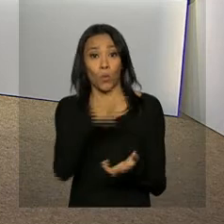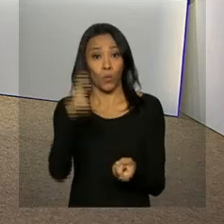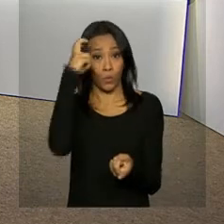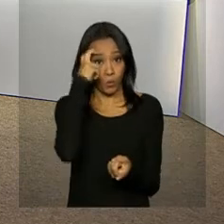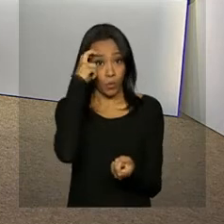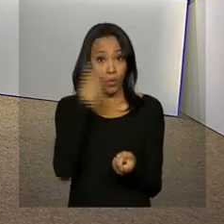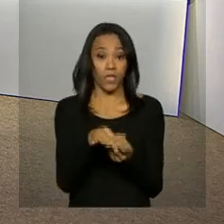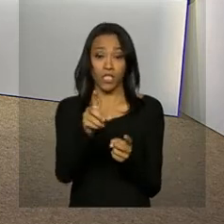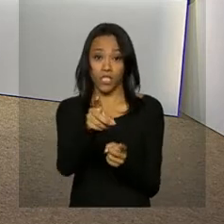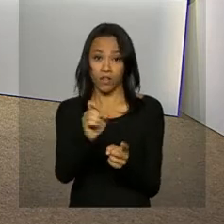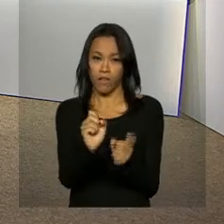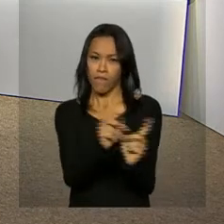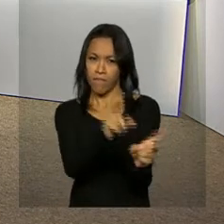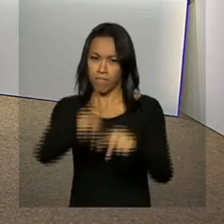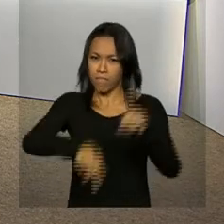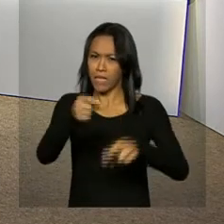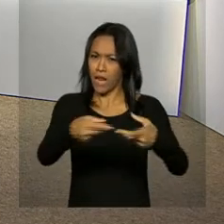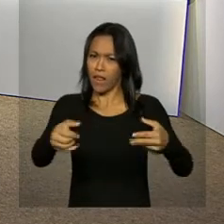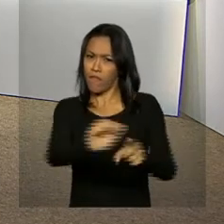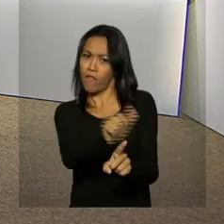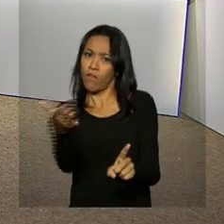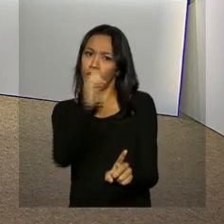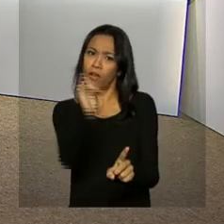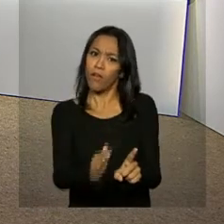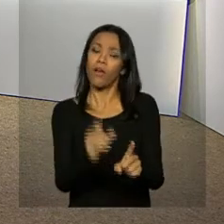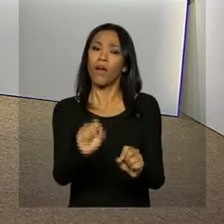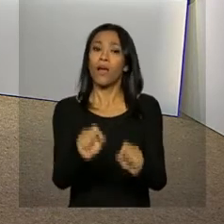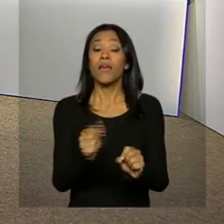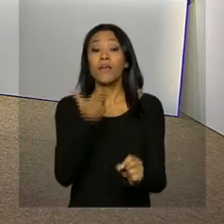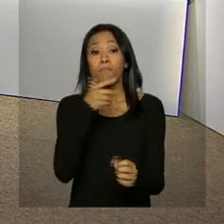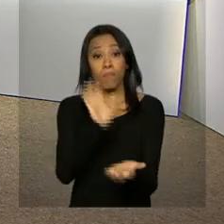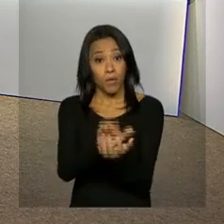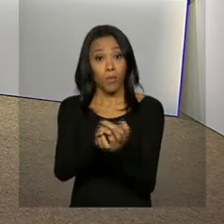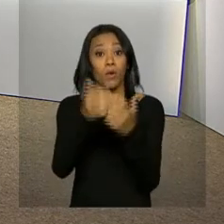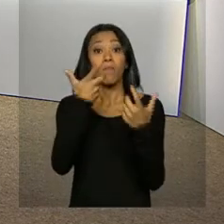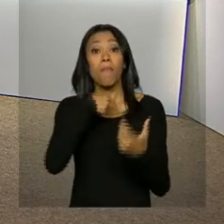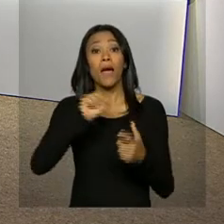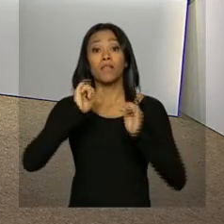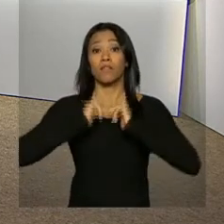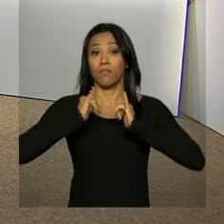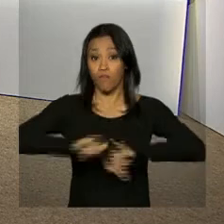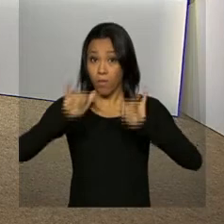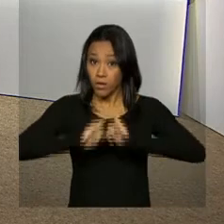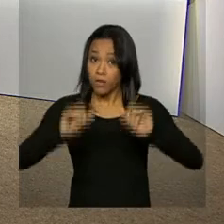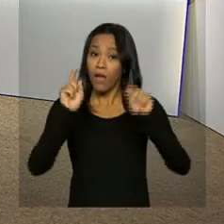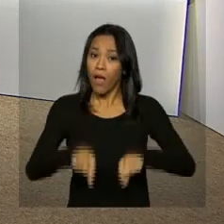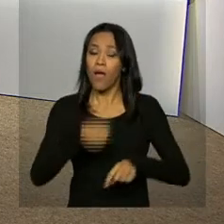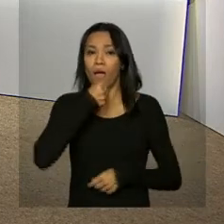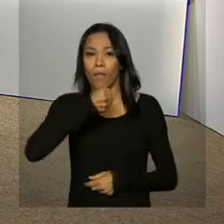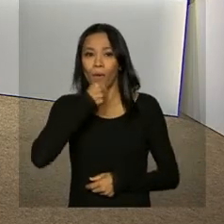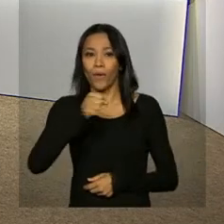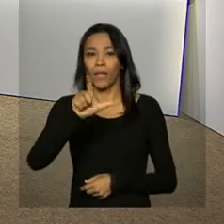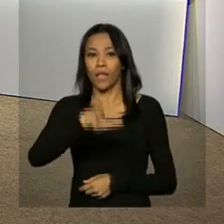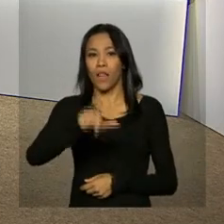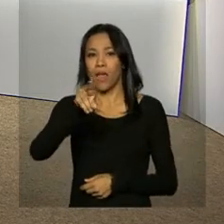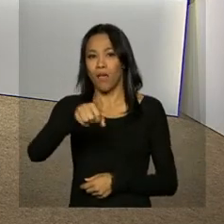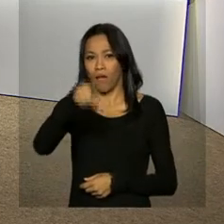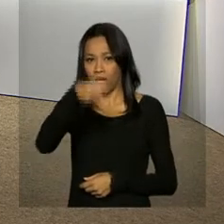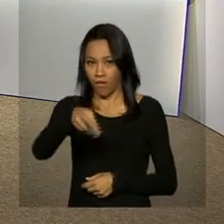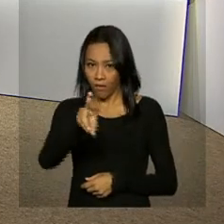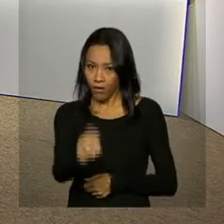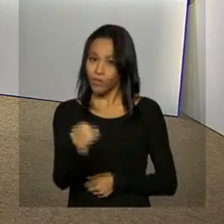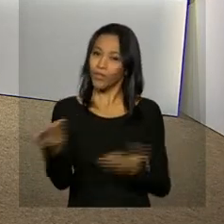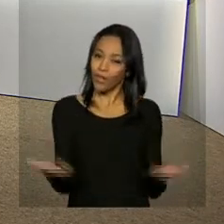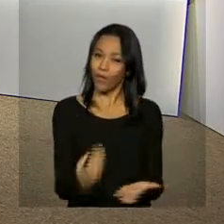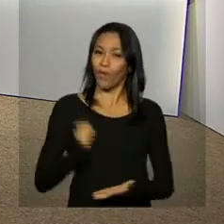Exportadora, voltadas para o agreste pernambucano. Quem tem mais informações sobre o plano é o repórter Leandro Alarcon, que está no